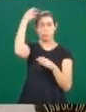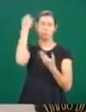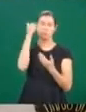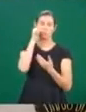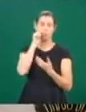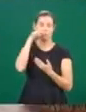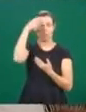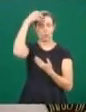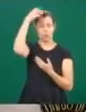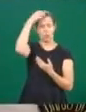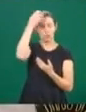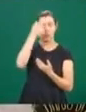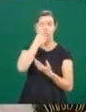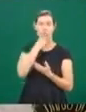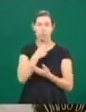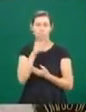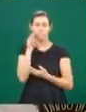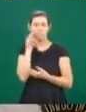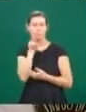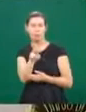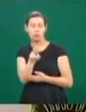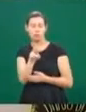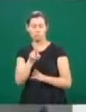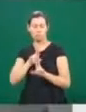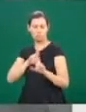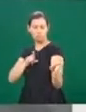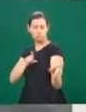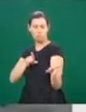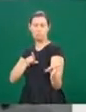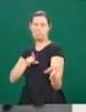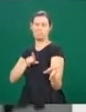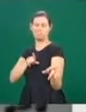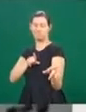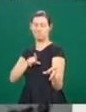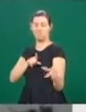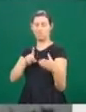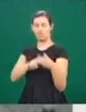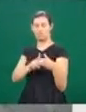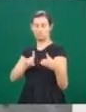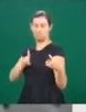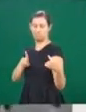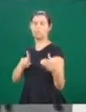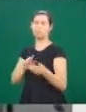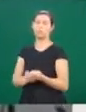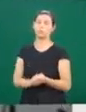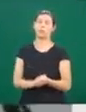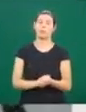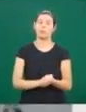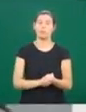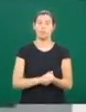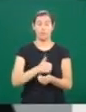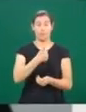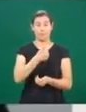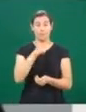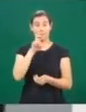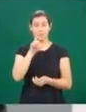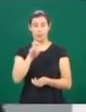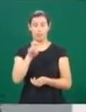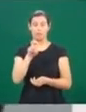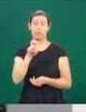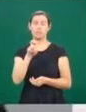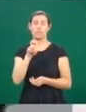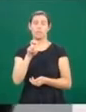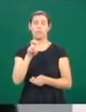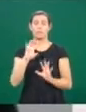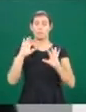estereótipo que essa criança negra se sente excluída. Na 15ª edição, a Festa Literária Internacional de